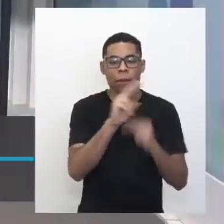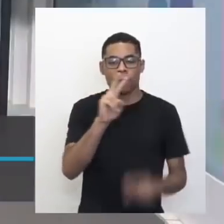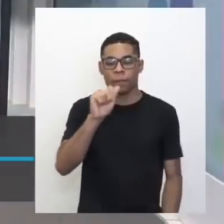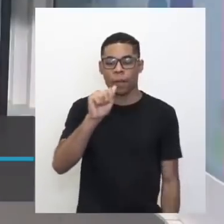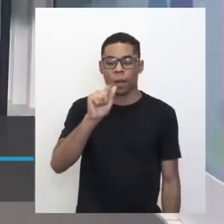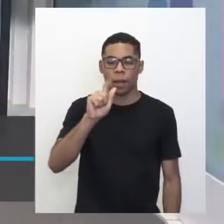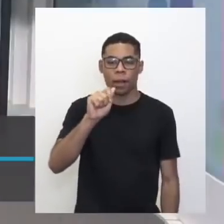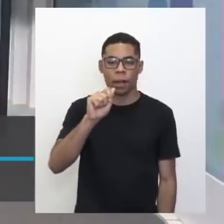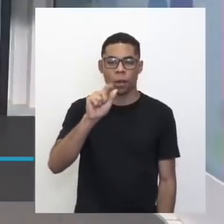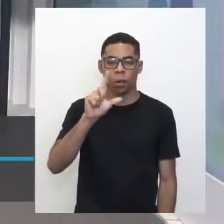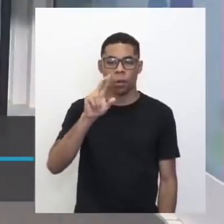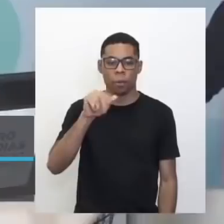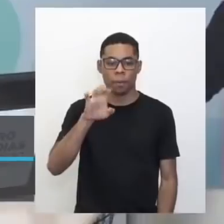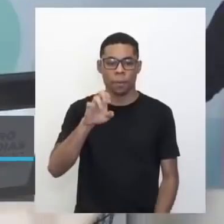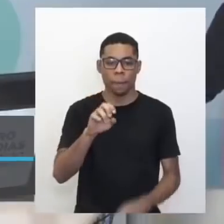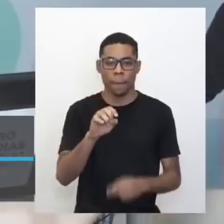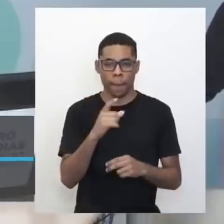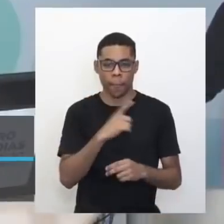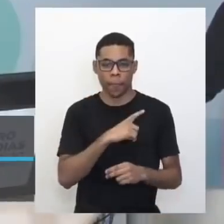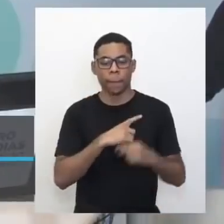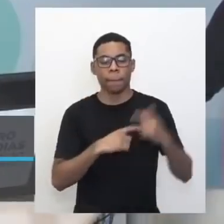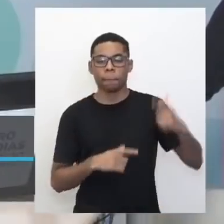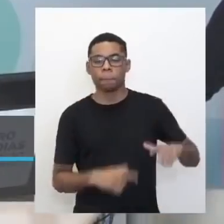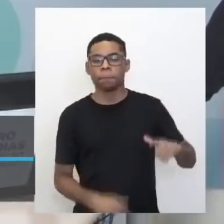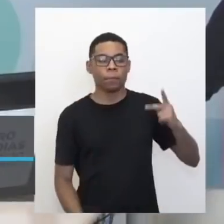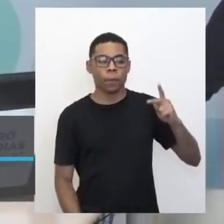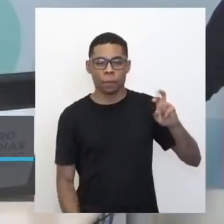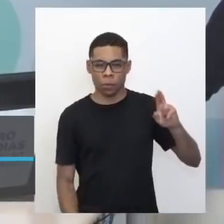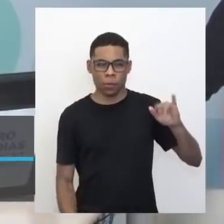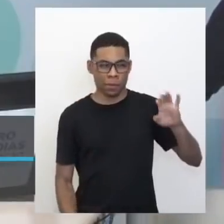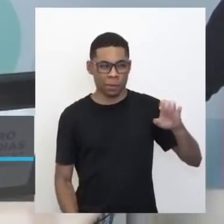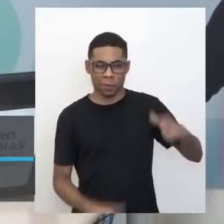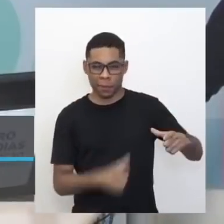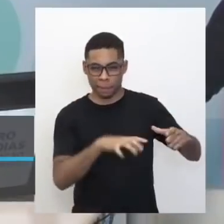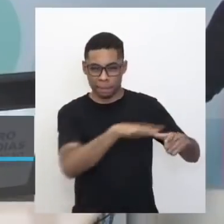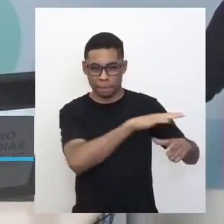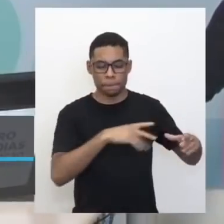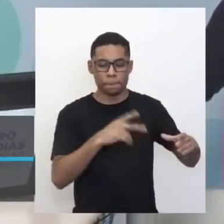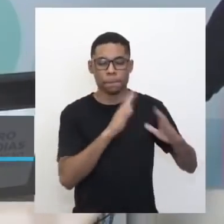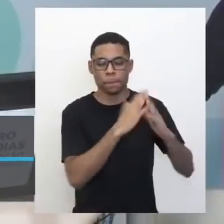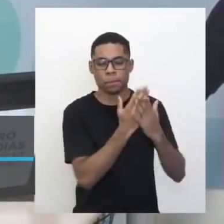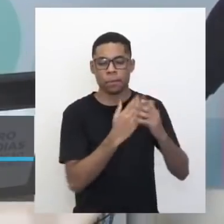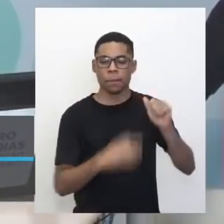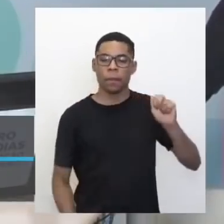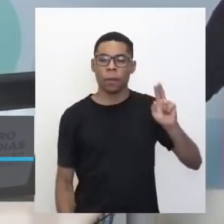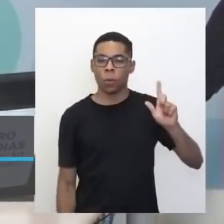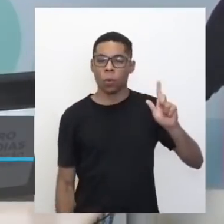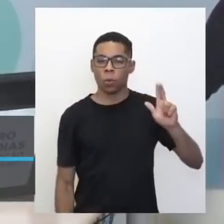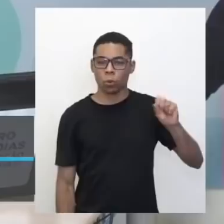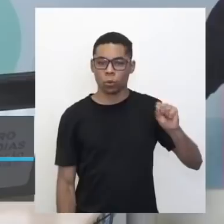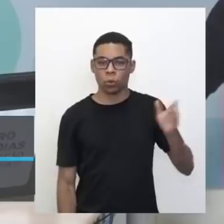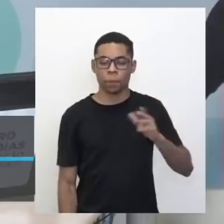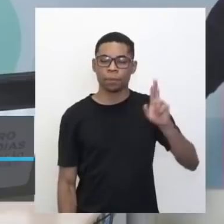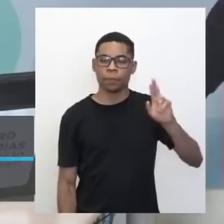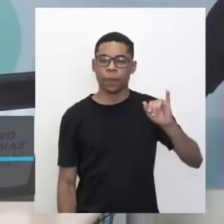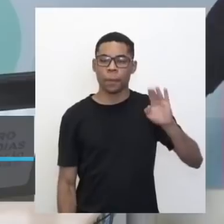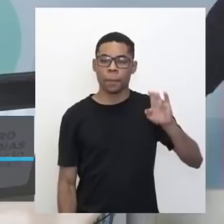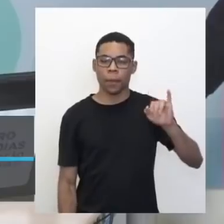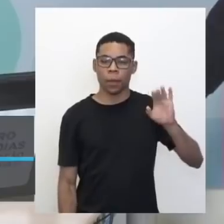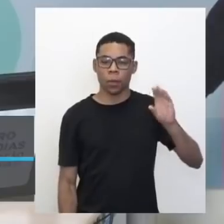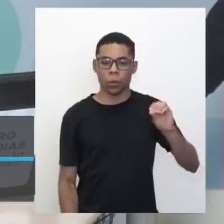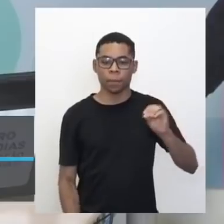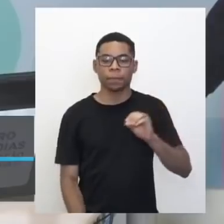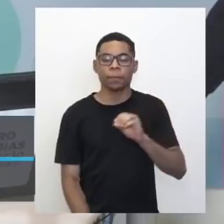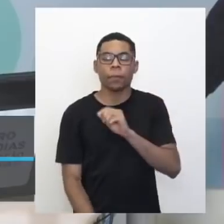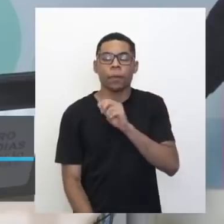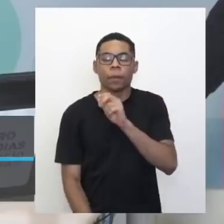aqui também. Pessoal do Portal Peruíbe também. Sim! Escola Augusto Ribeiro de Carvalho. Ana Flávia, aluna da professora